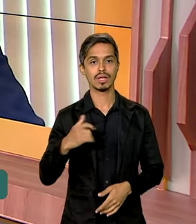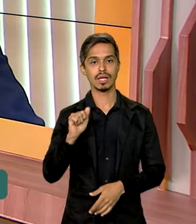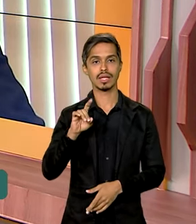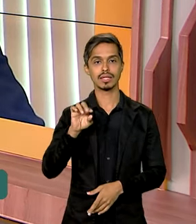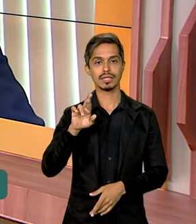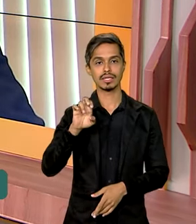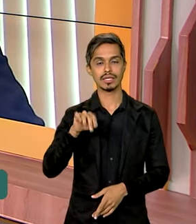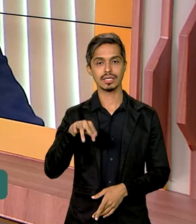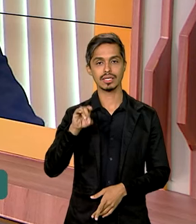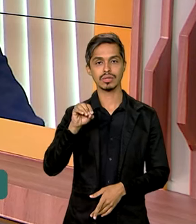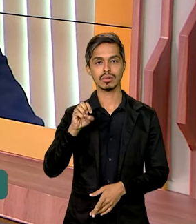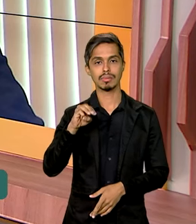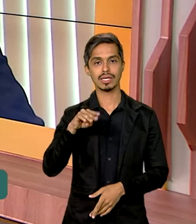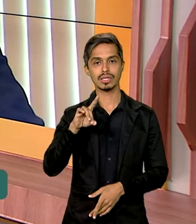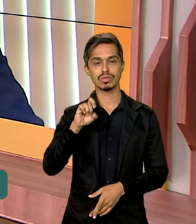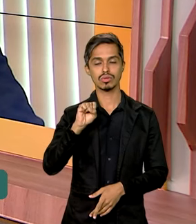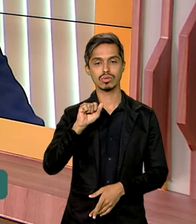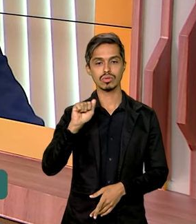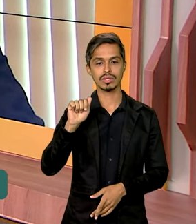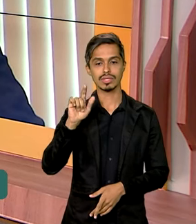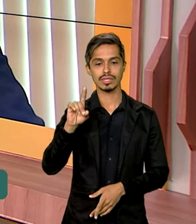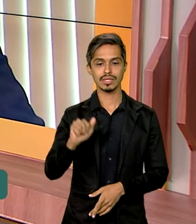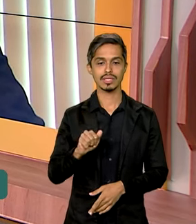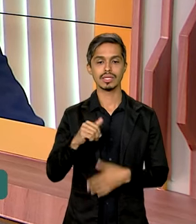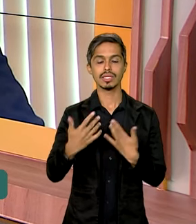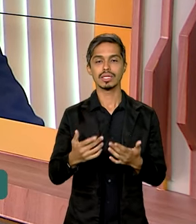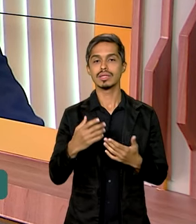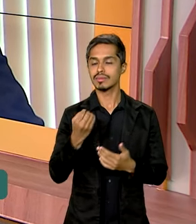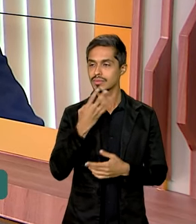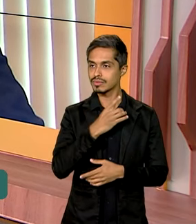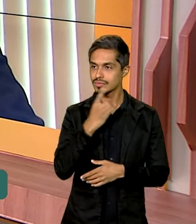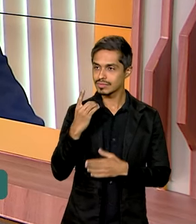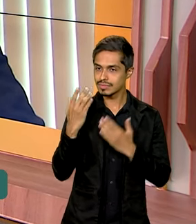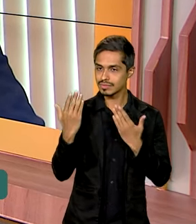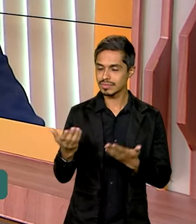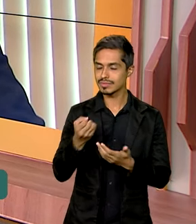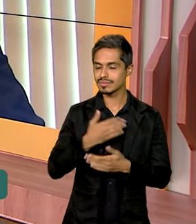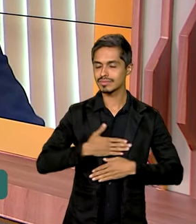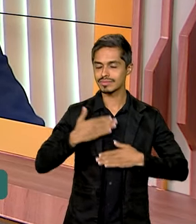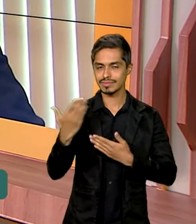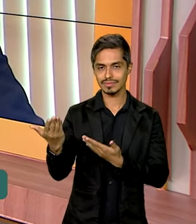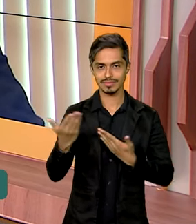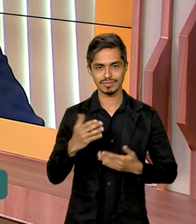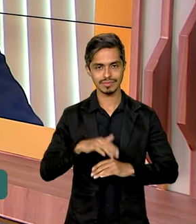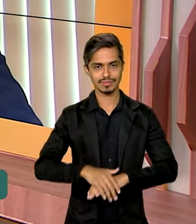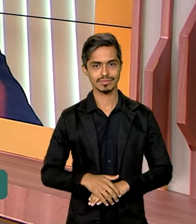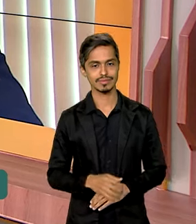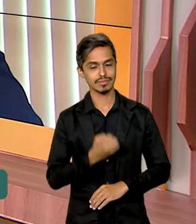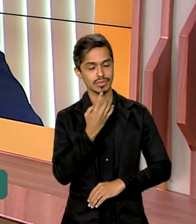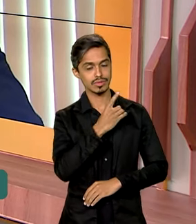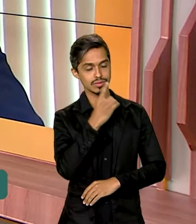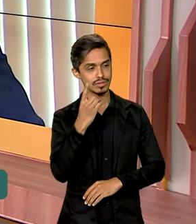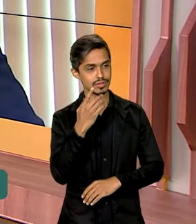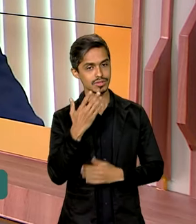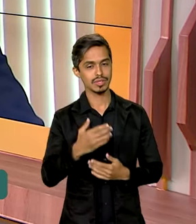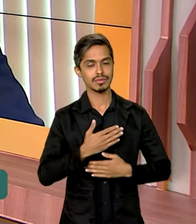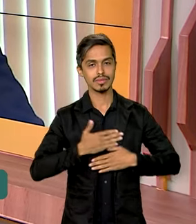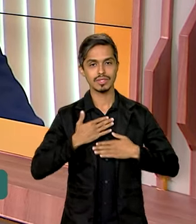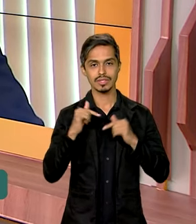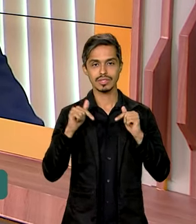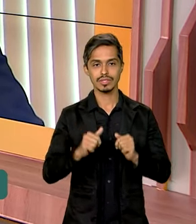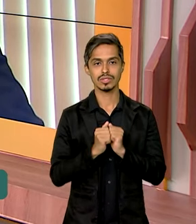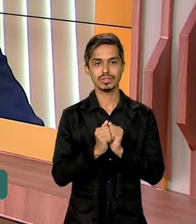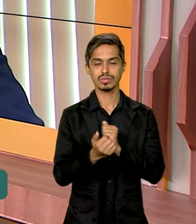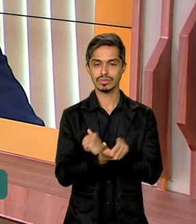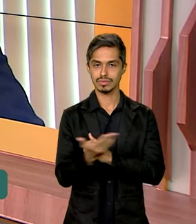Massuda. Bom dia, secretário. Um prazer recebê-lo aqui no Brasil em Dia. Bom dia, é um prazer enorme estar aqui